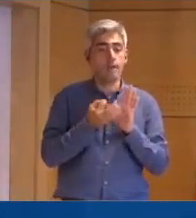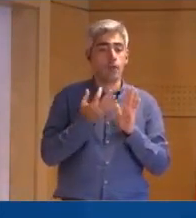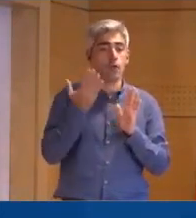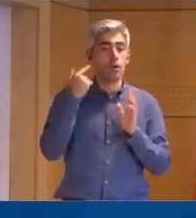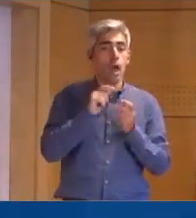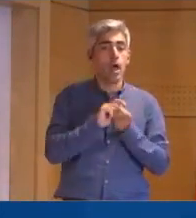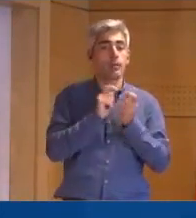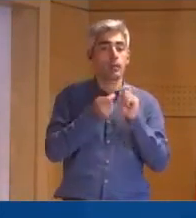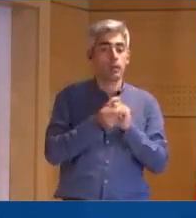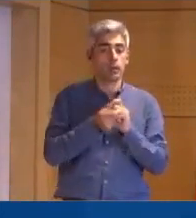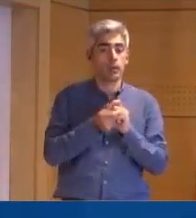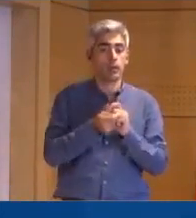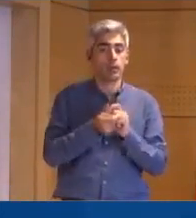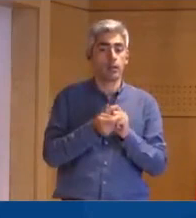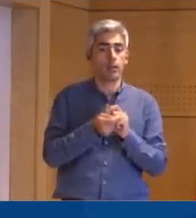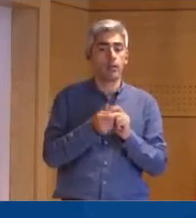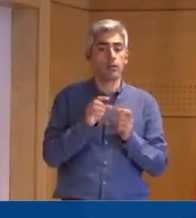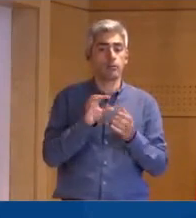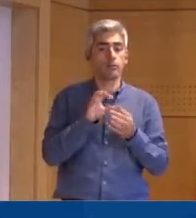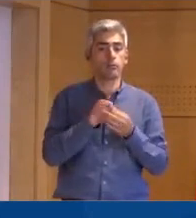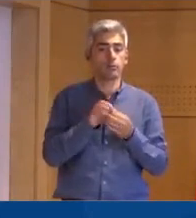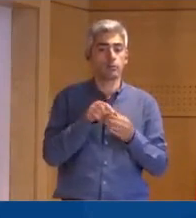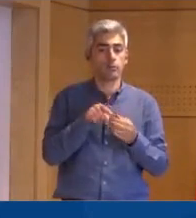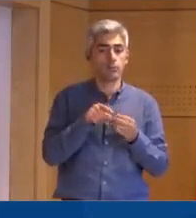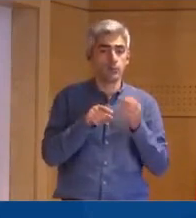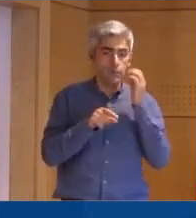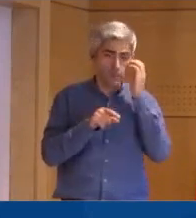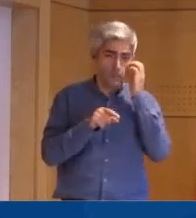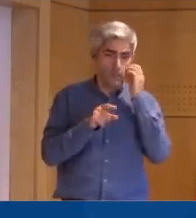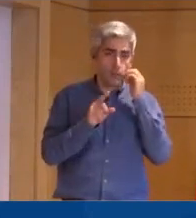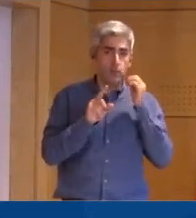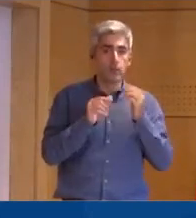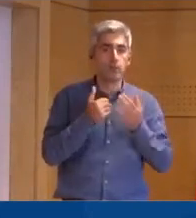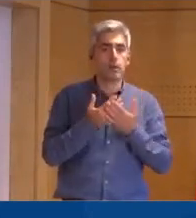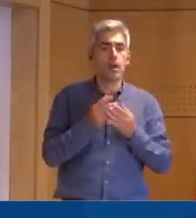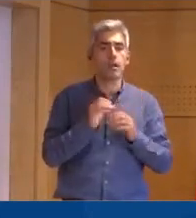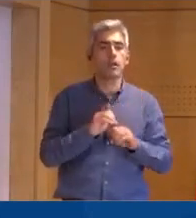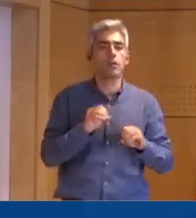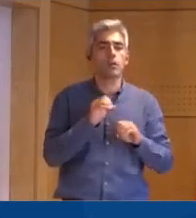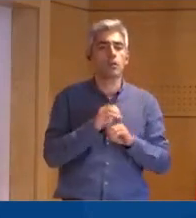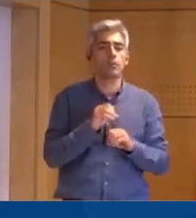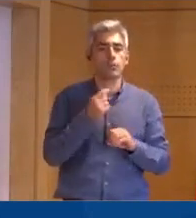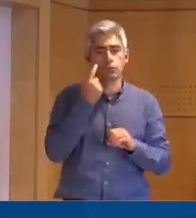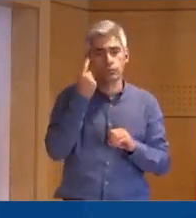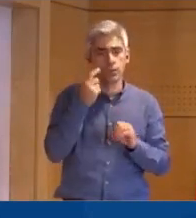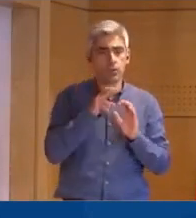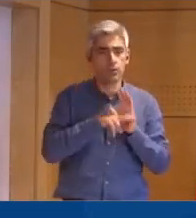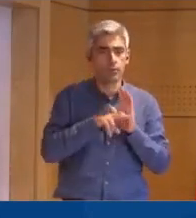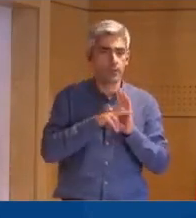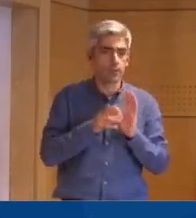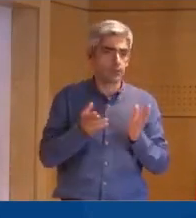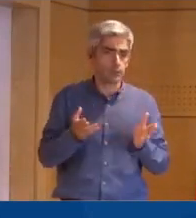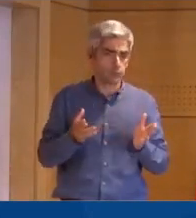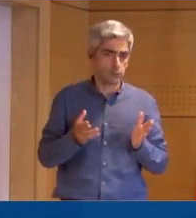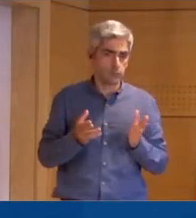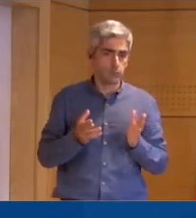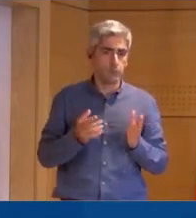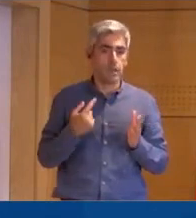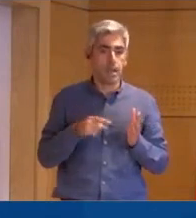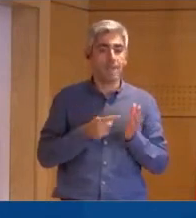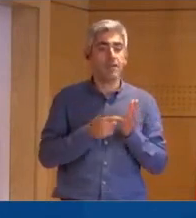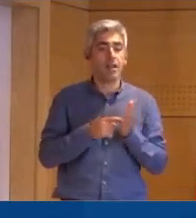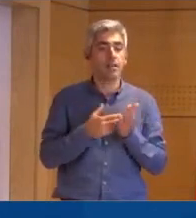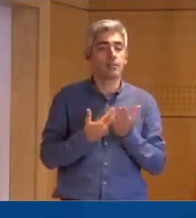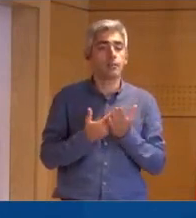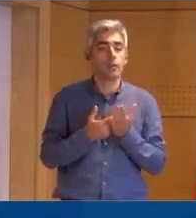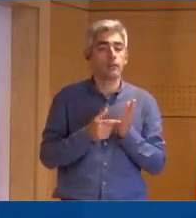alterada no passado, é diretamente aplicável e não carece de nenhuma especial regulamentação. Portanto, há falta